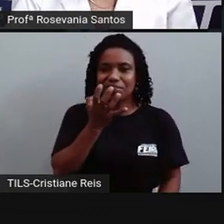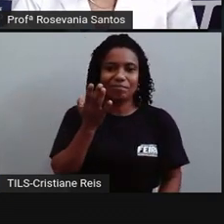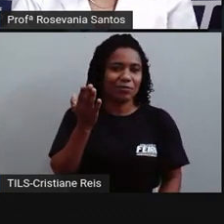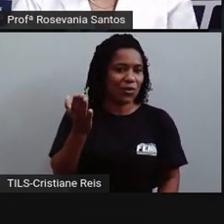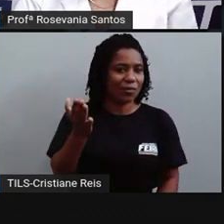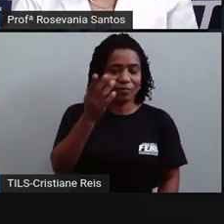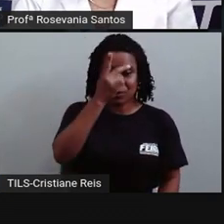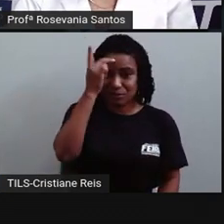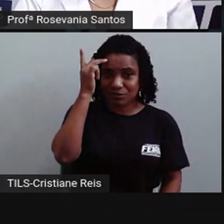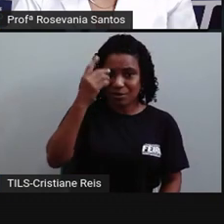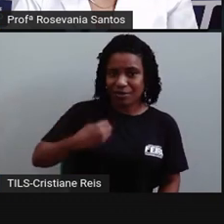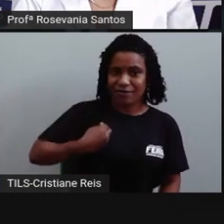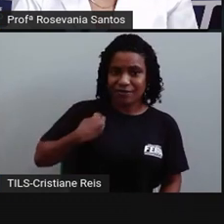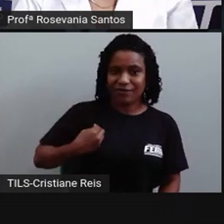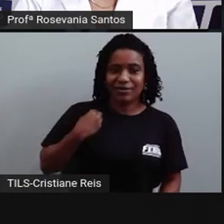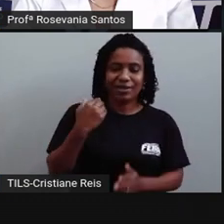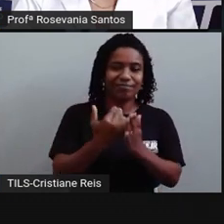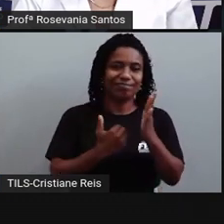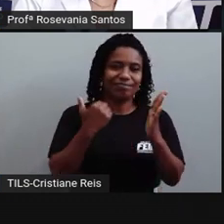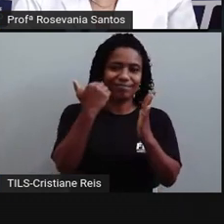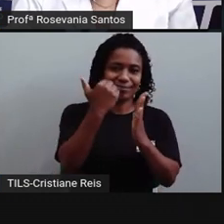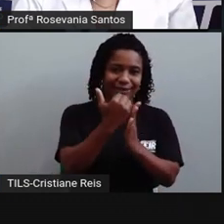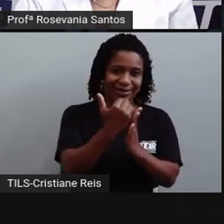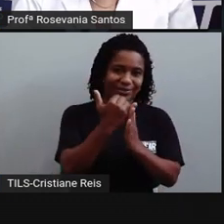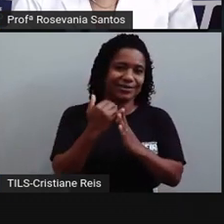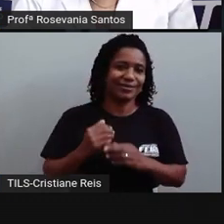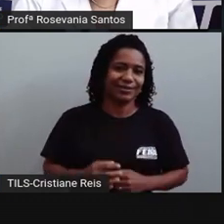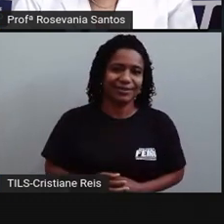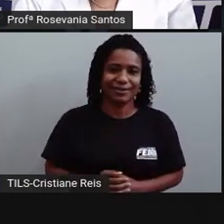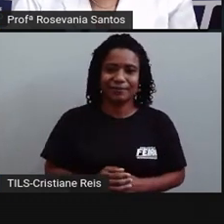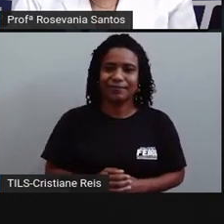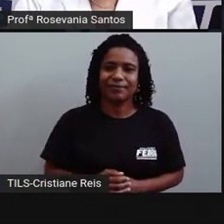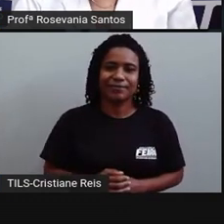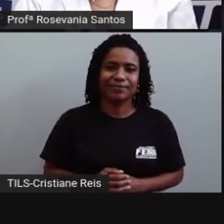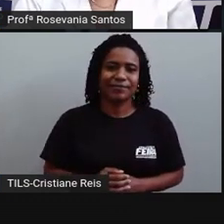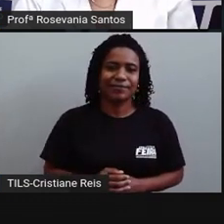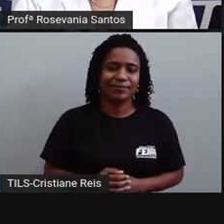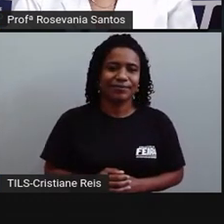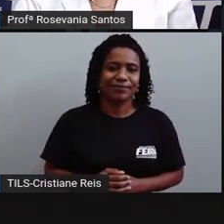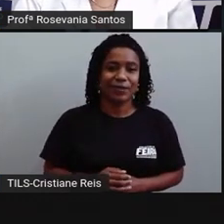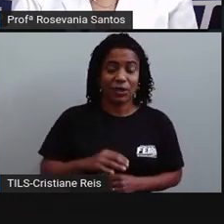maior ainda, né, quase todos eles no sudeste e no sul do país.